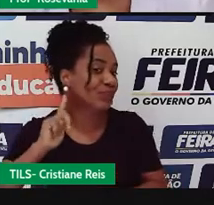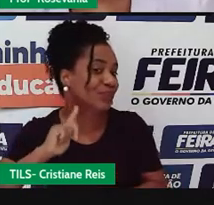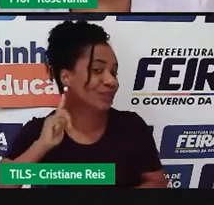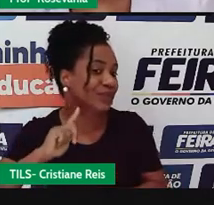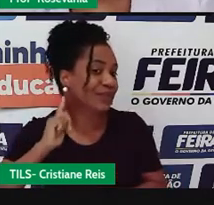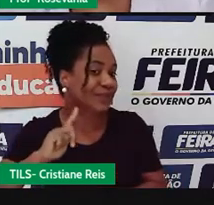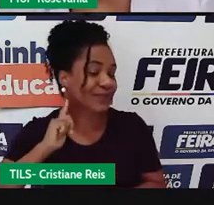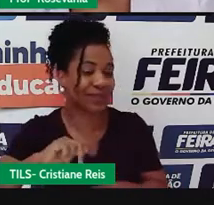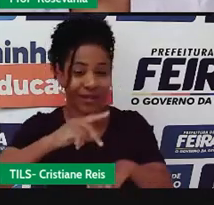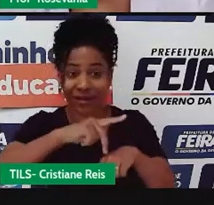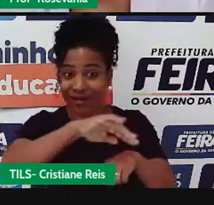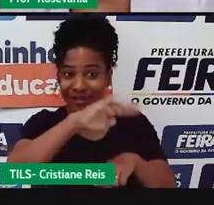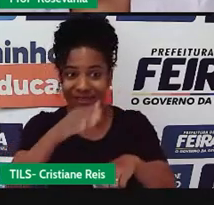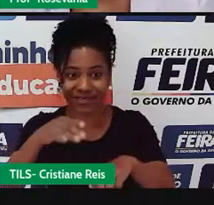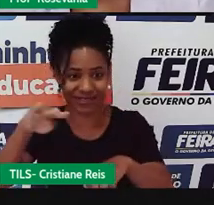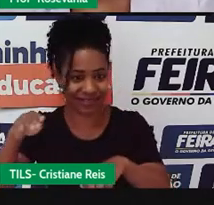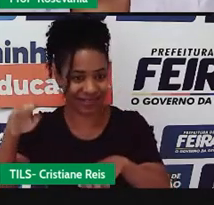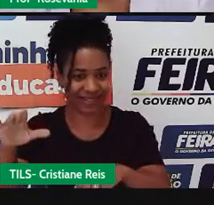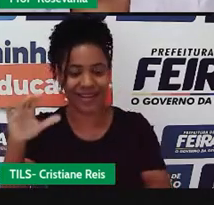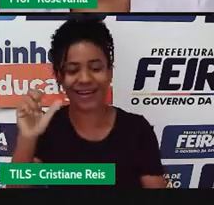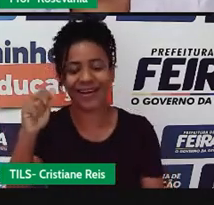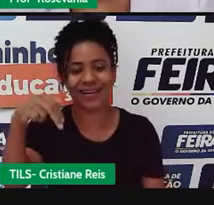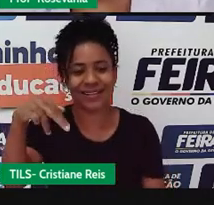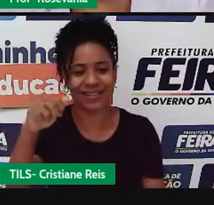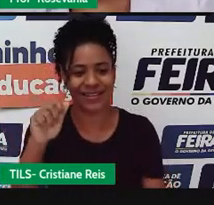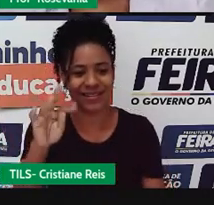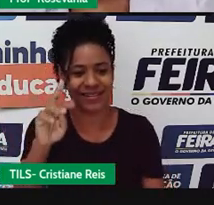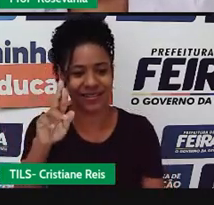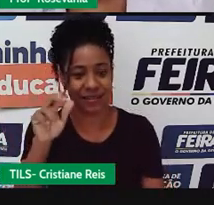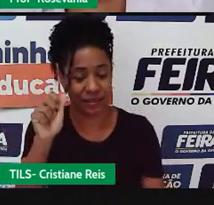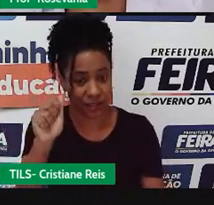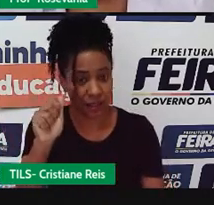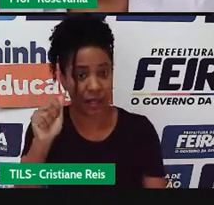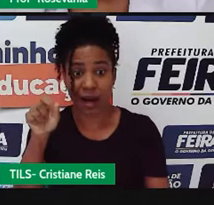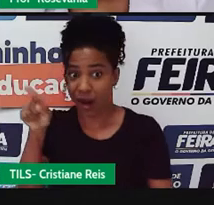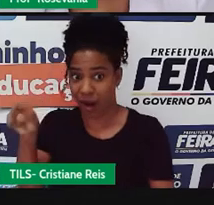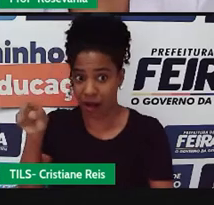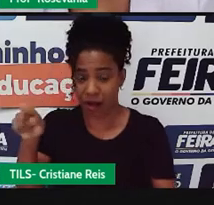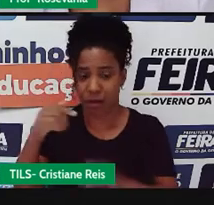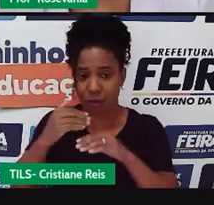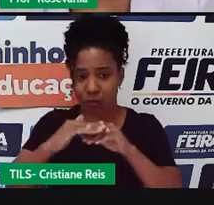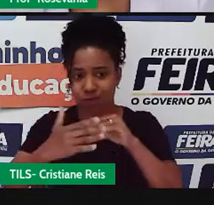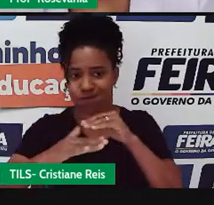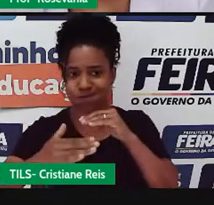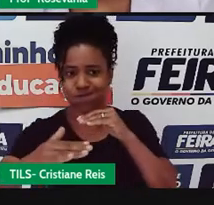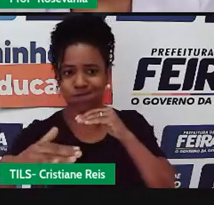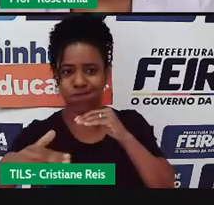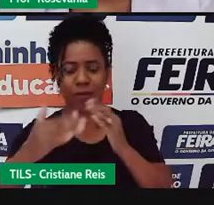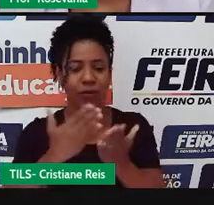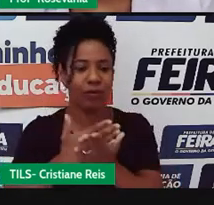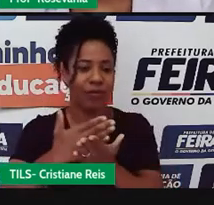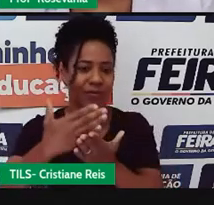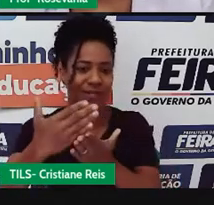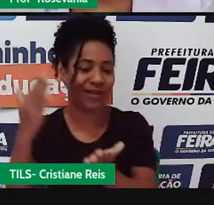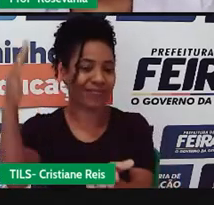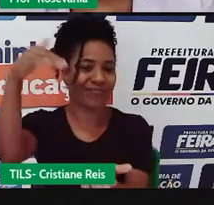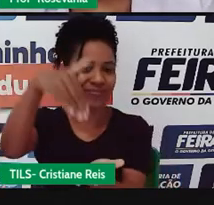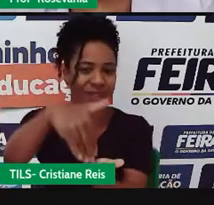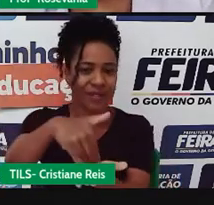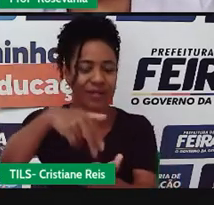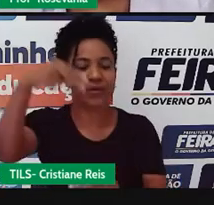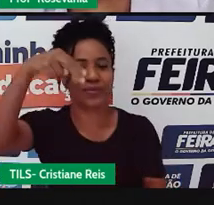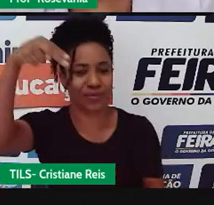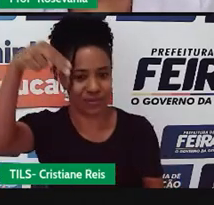vai todo esse processo até desaguar aqui no Oceano Atlântico, né, na região nordeste. Então, ele tem a importância, pelo